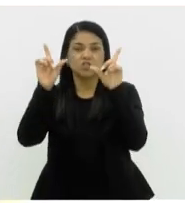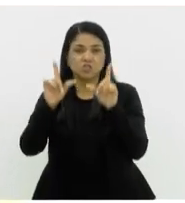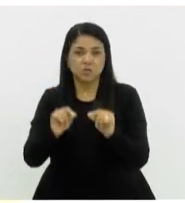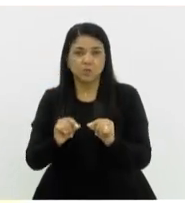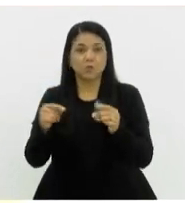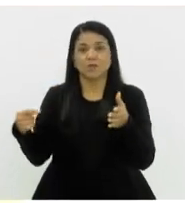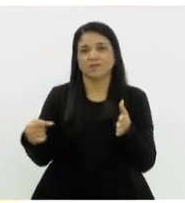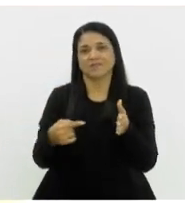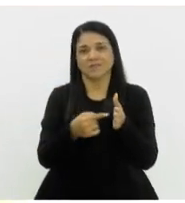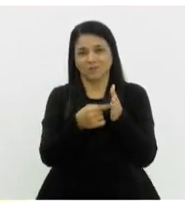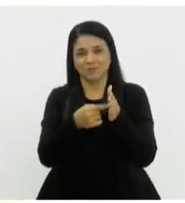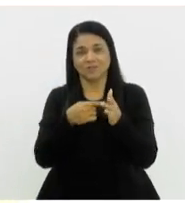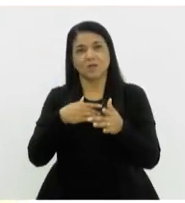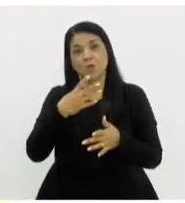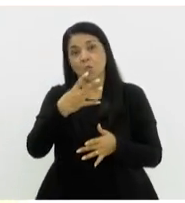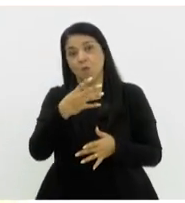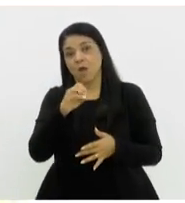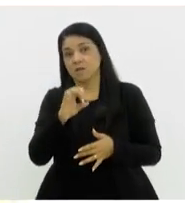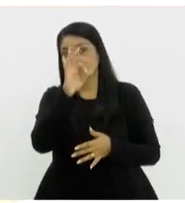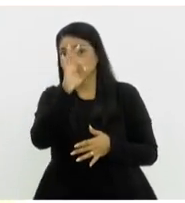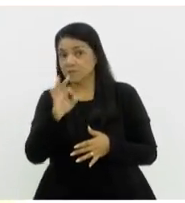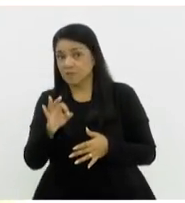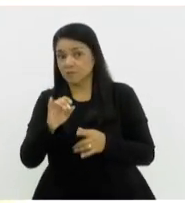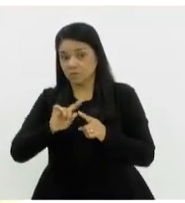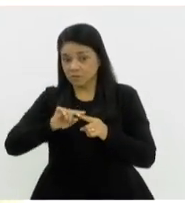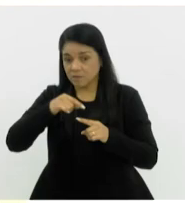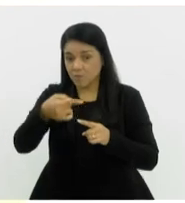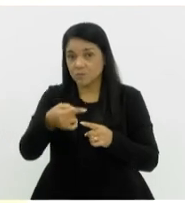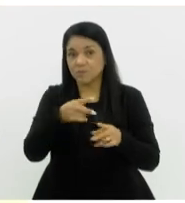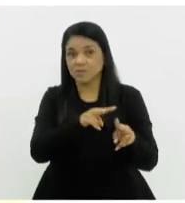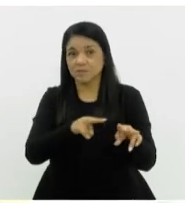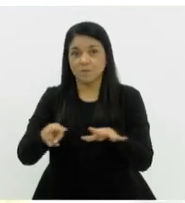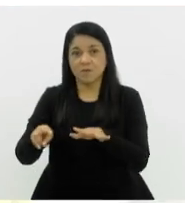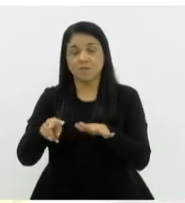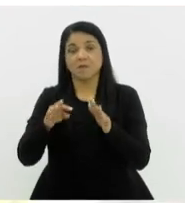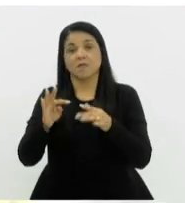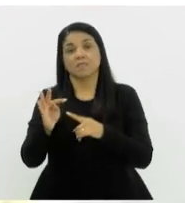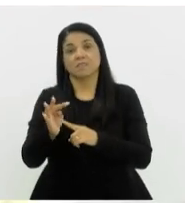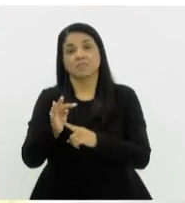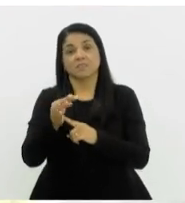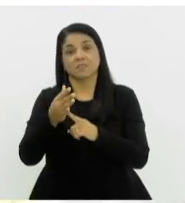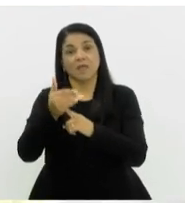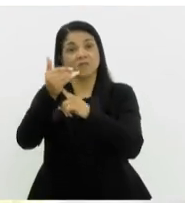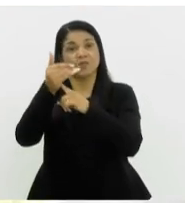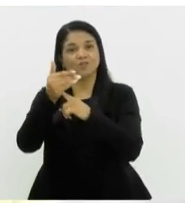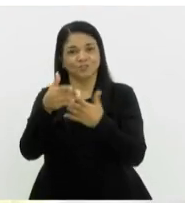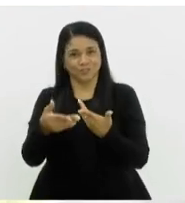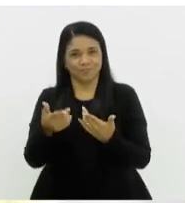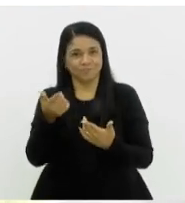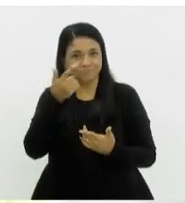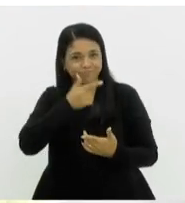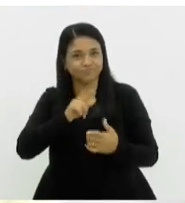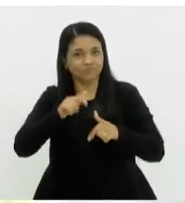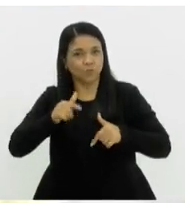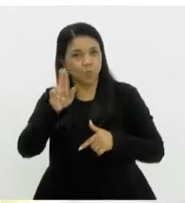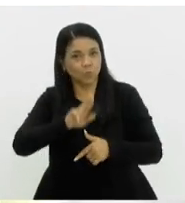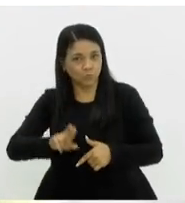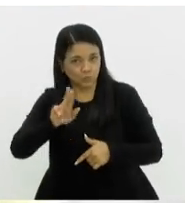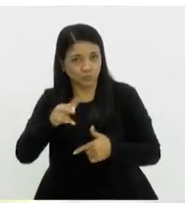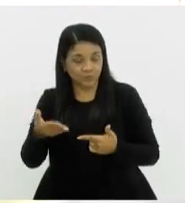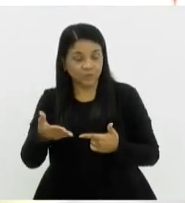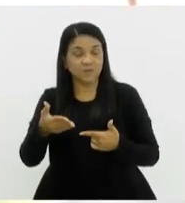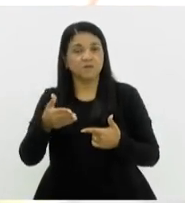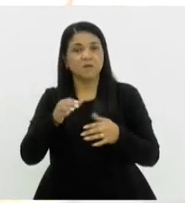as denúncias na semana seguinte que a gente implantou essa tecnologia. Então, assim, fica claro e são